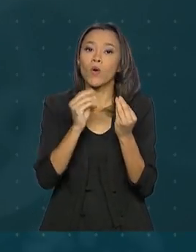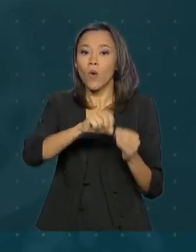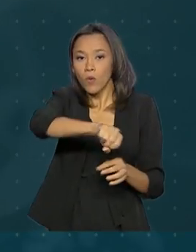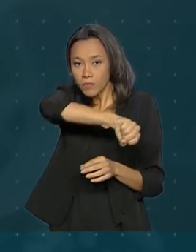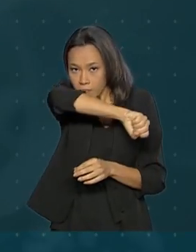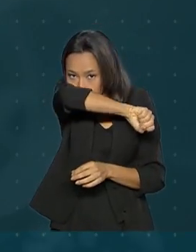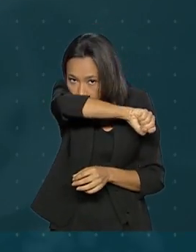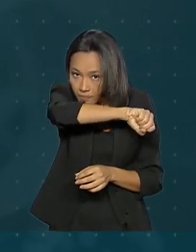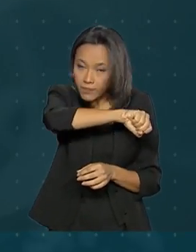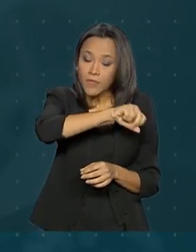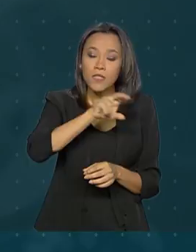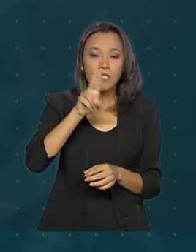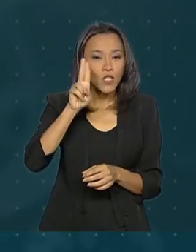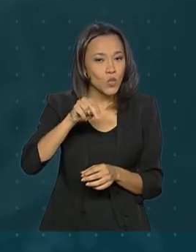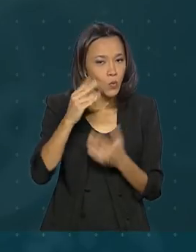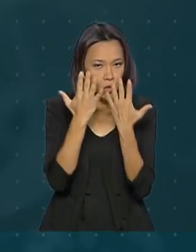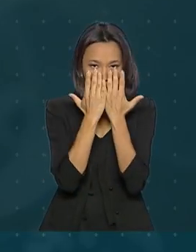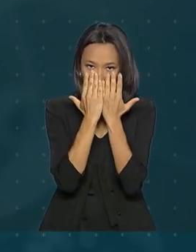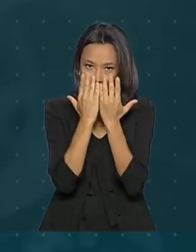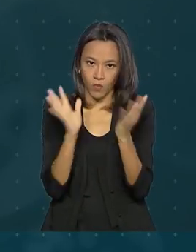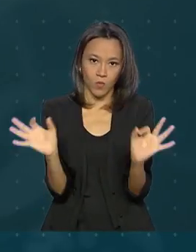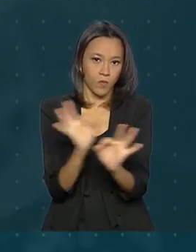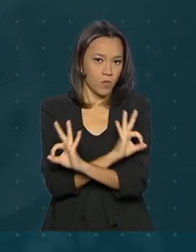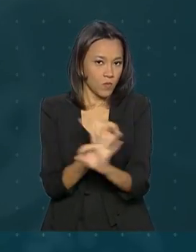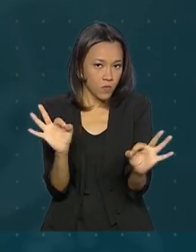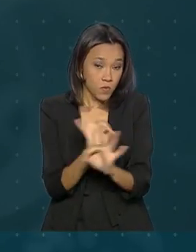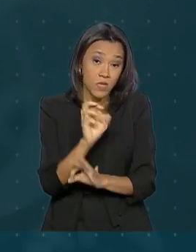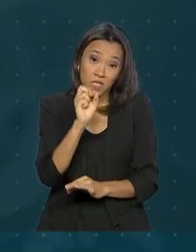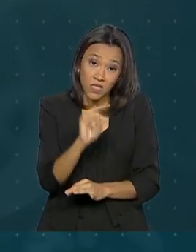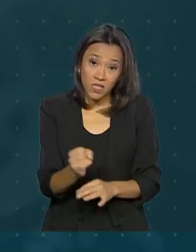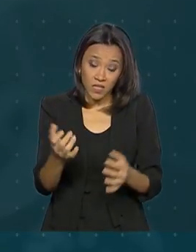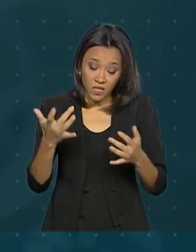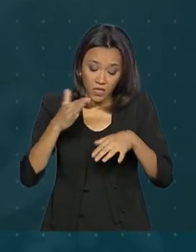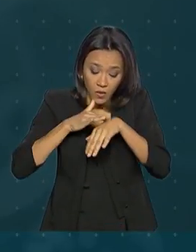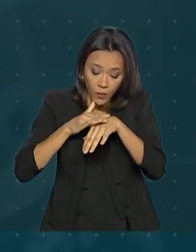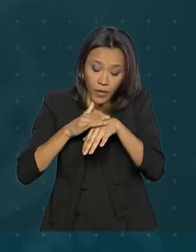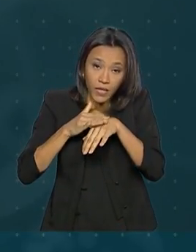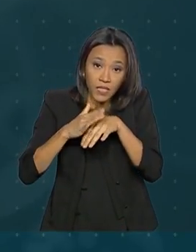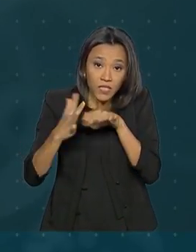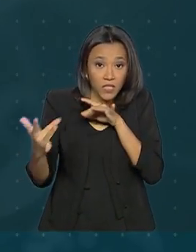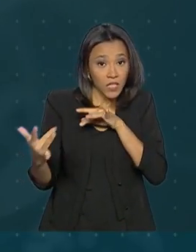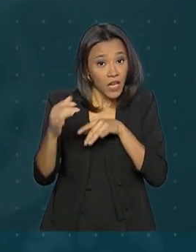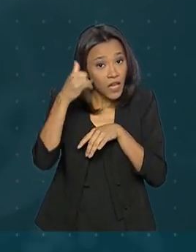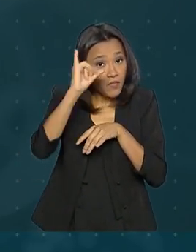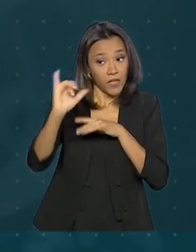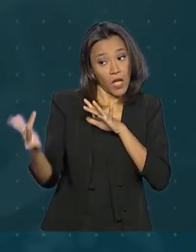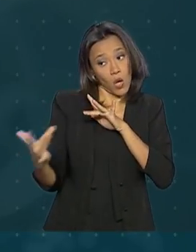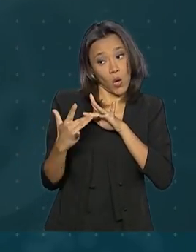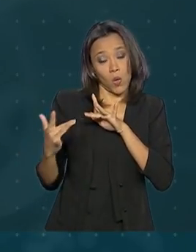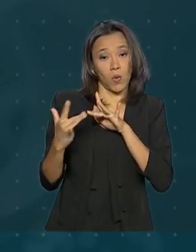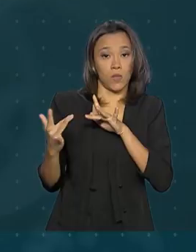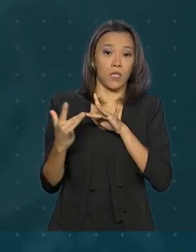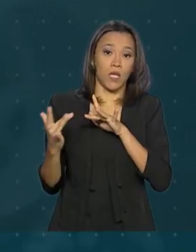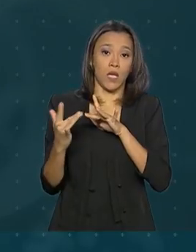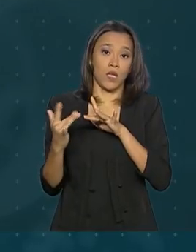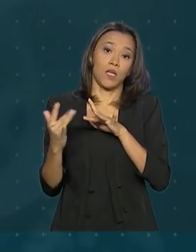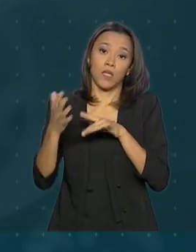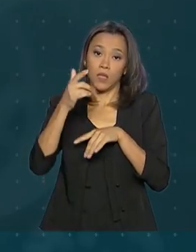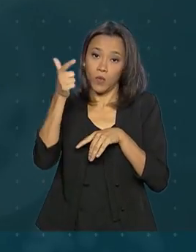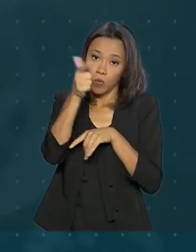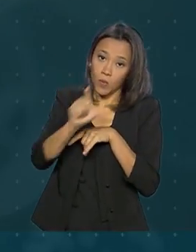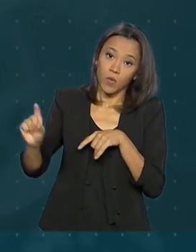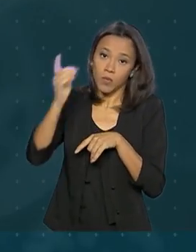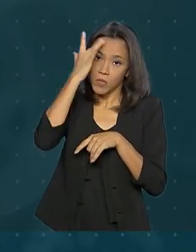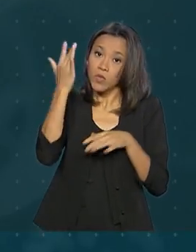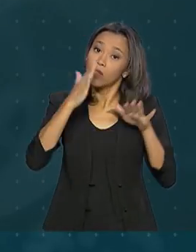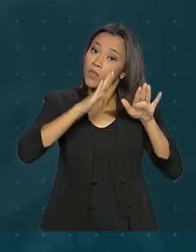braço, e não com as mãos. Se estiver doente, evite o contato físico com outras pessoas, e fique em